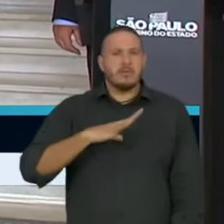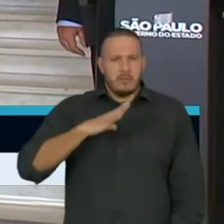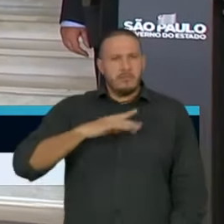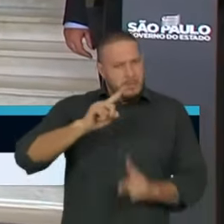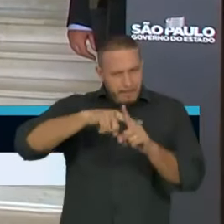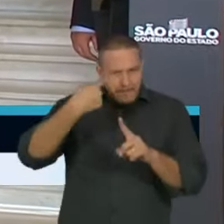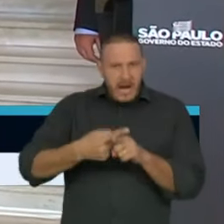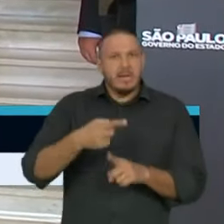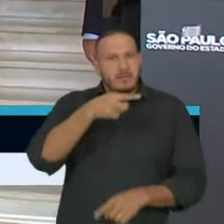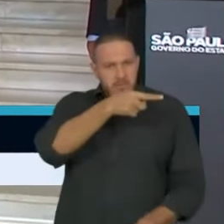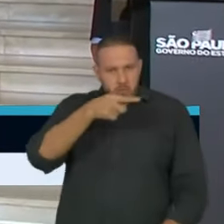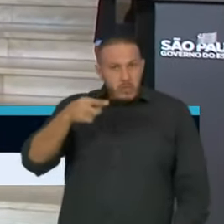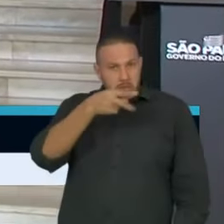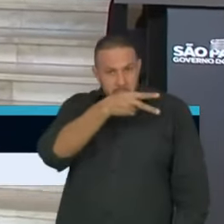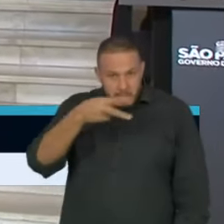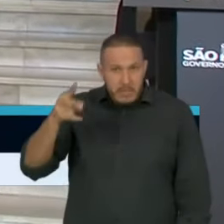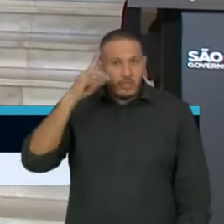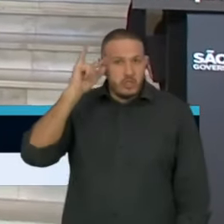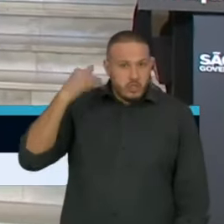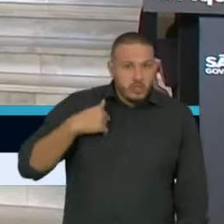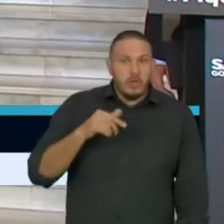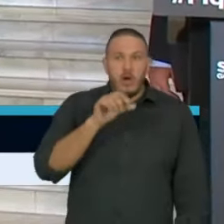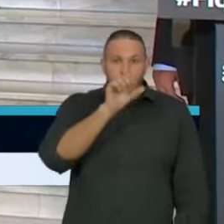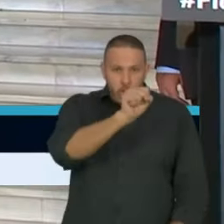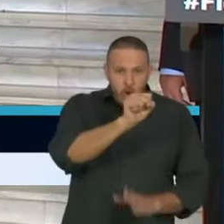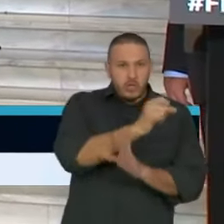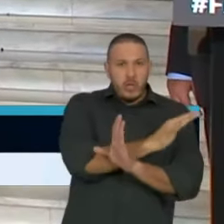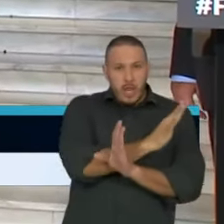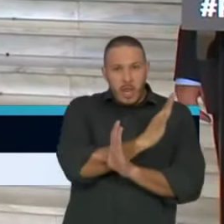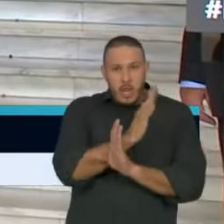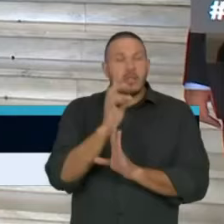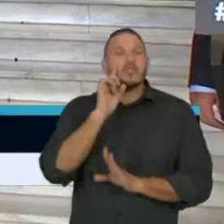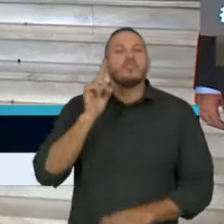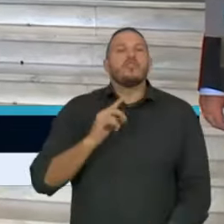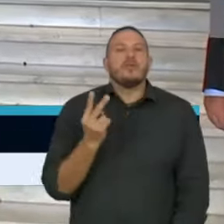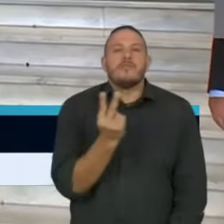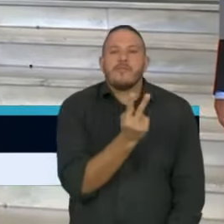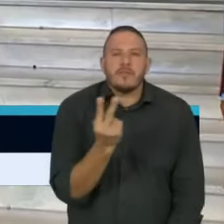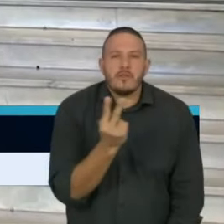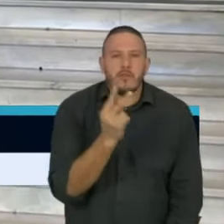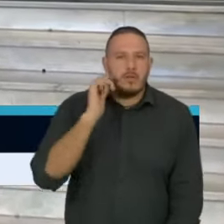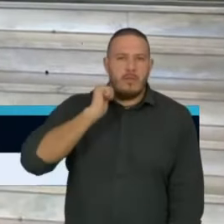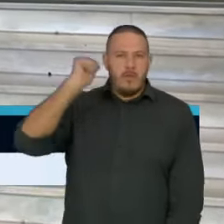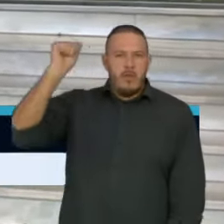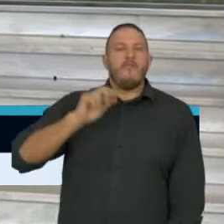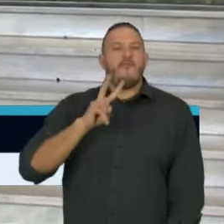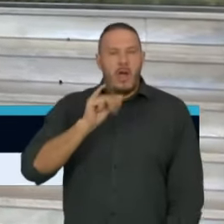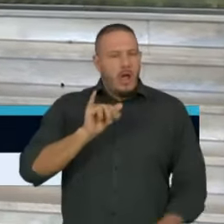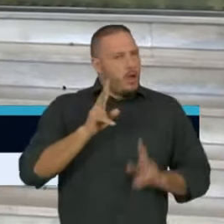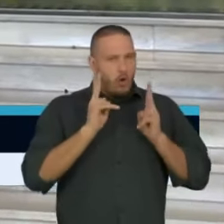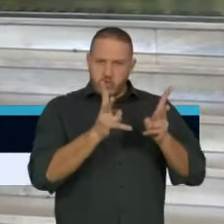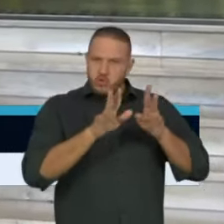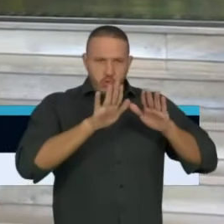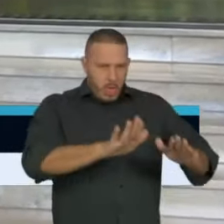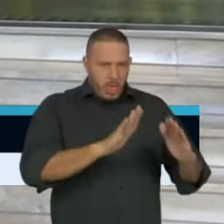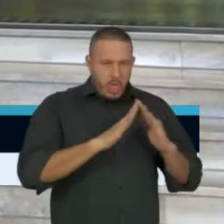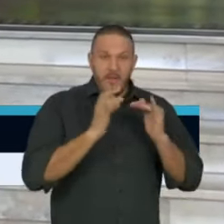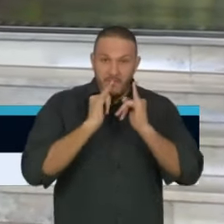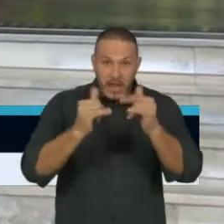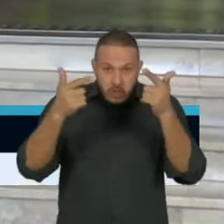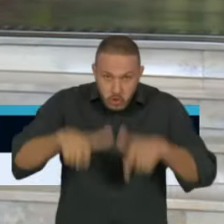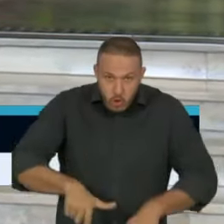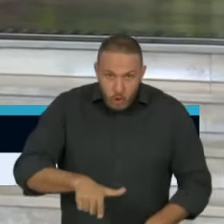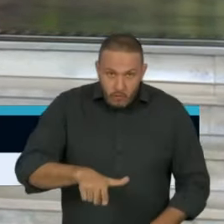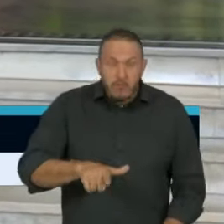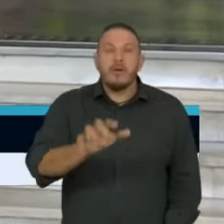mais 15 dias, do dia 8 até o dia 22 de abril. Volto a repetir, sim,